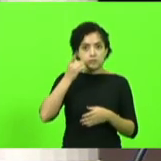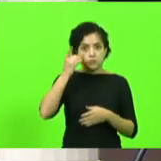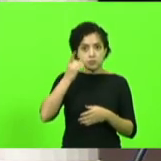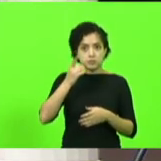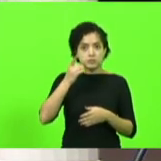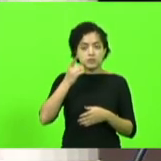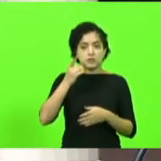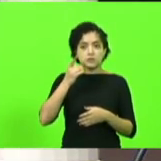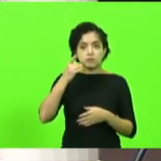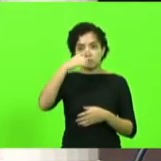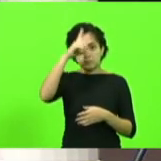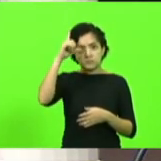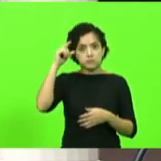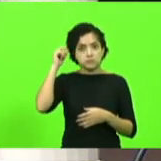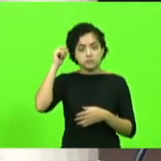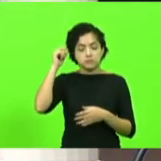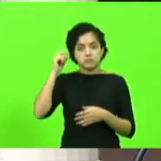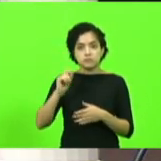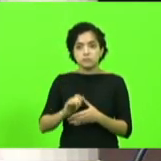Heinstein,